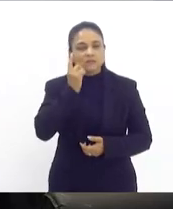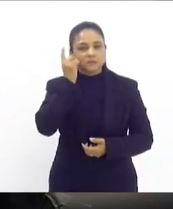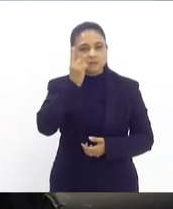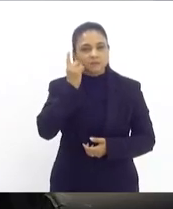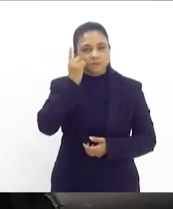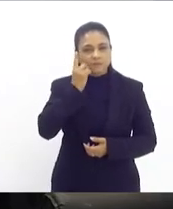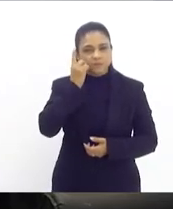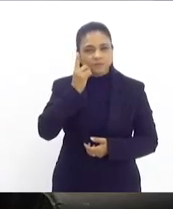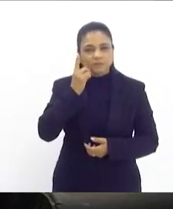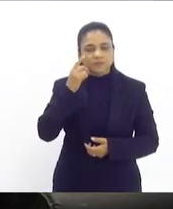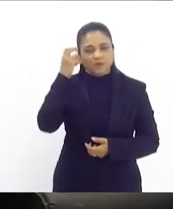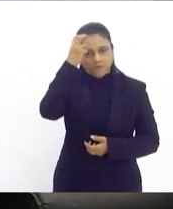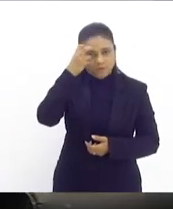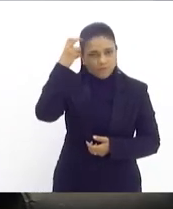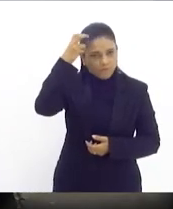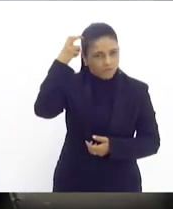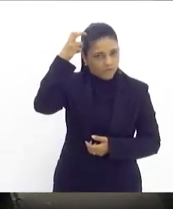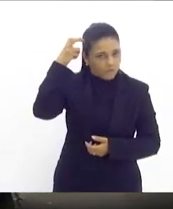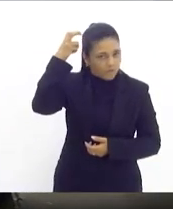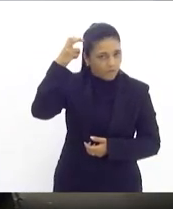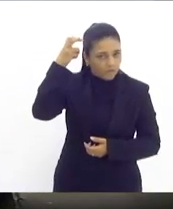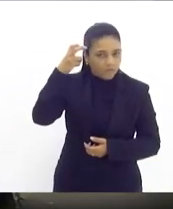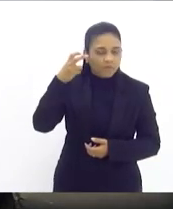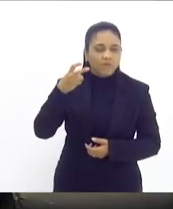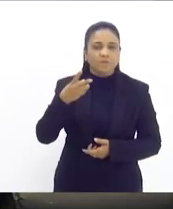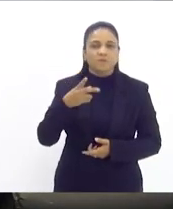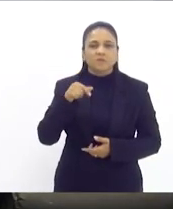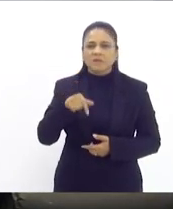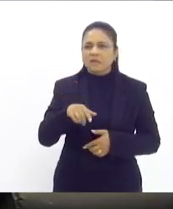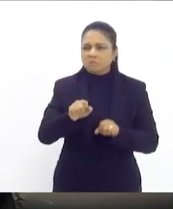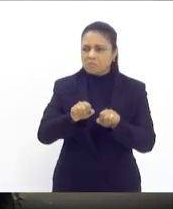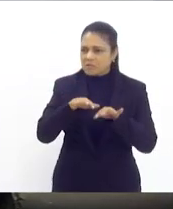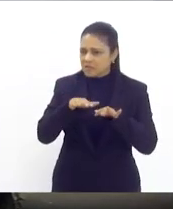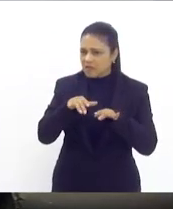Deputada Verônica Lima, por favor. Acho que estava aqui no plenário.